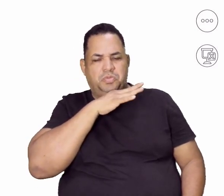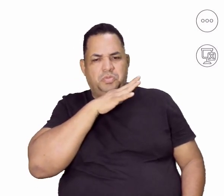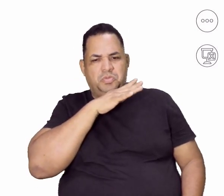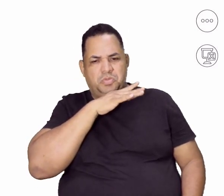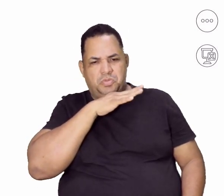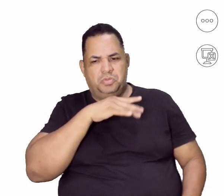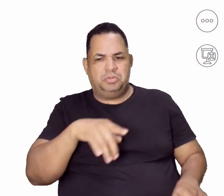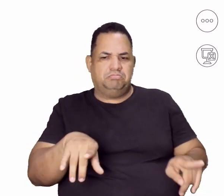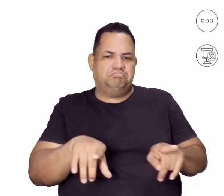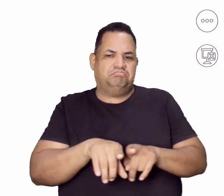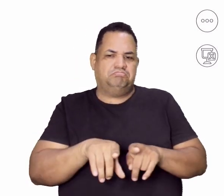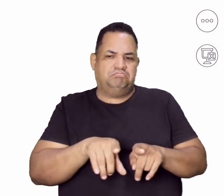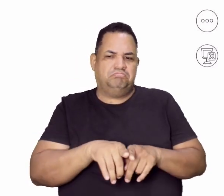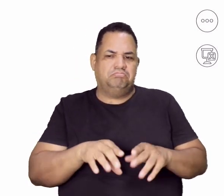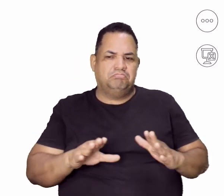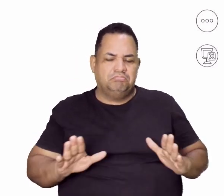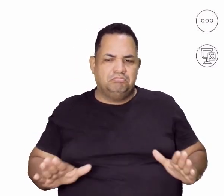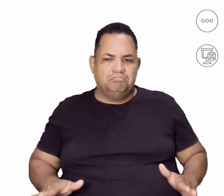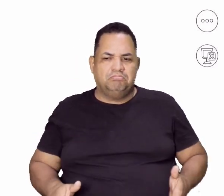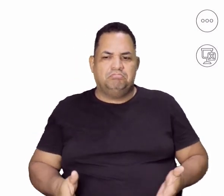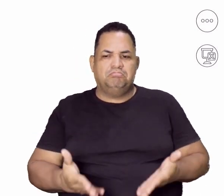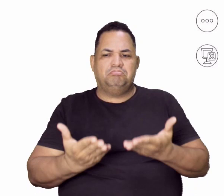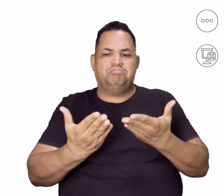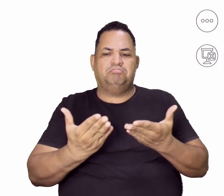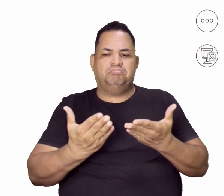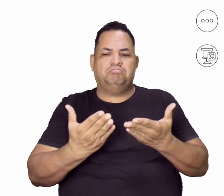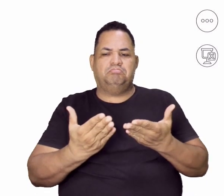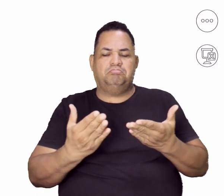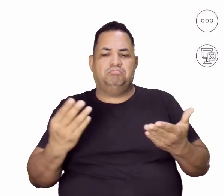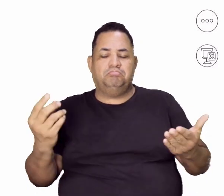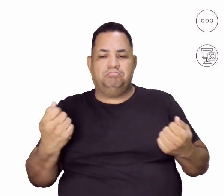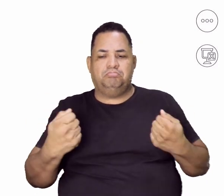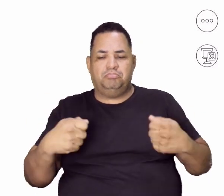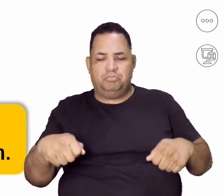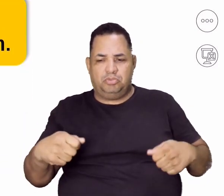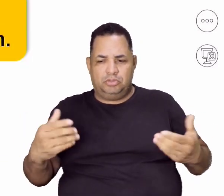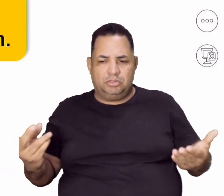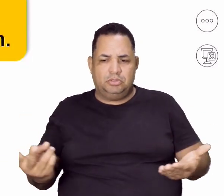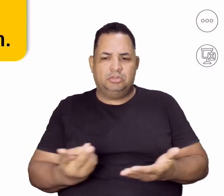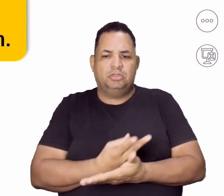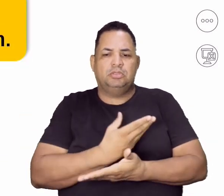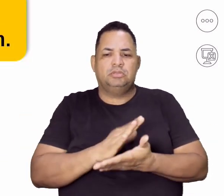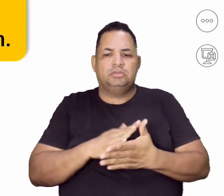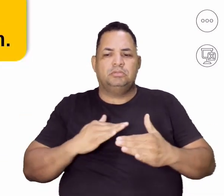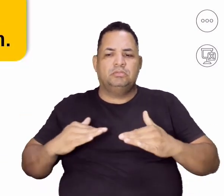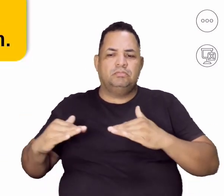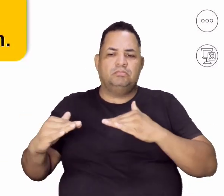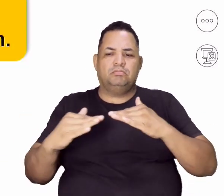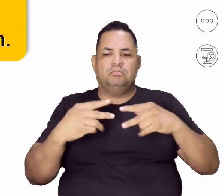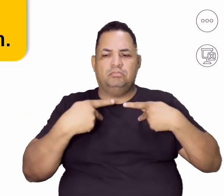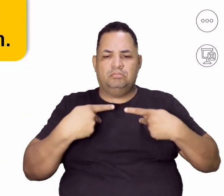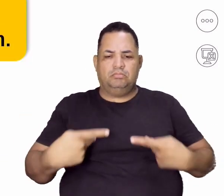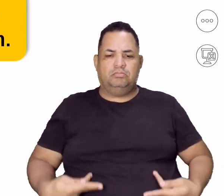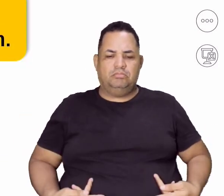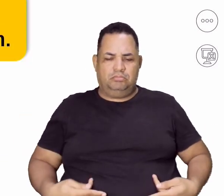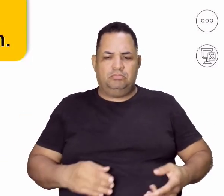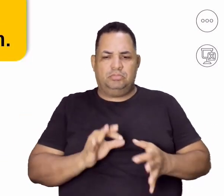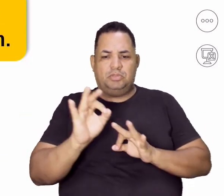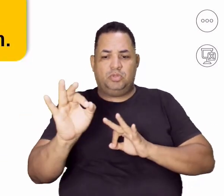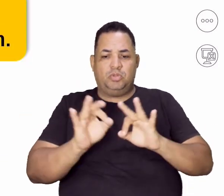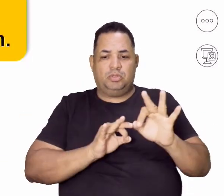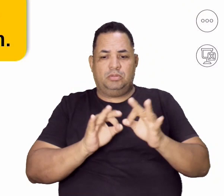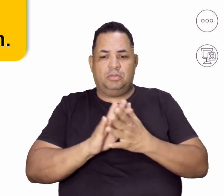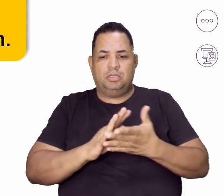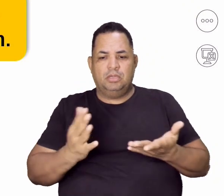adivinhar de uma promoção midiática, de um padrão de corpo que é estabelecido aí pela mídia. A gente já